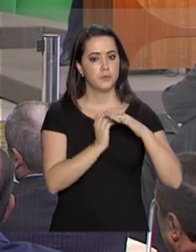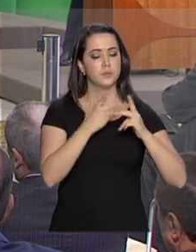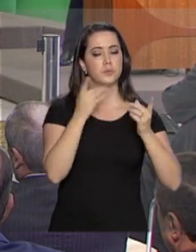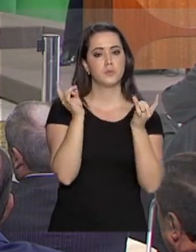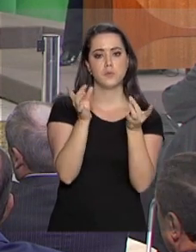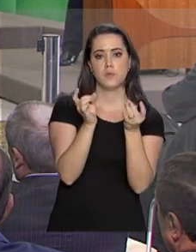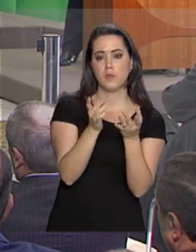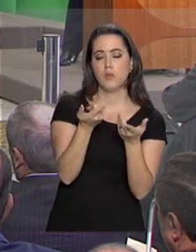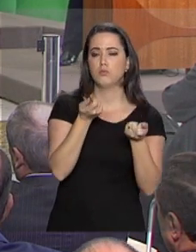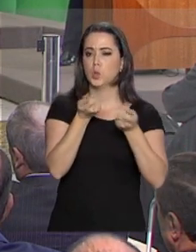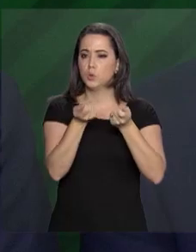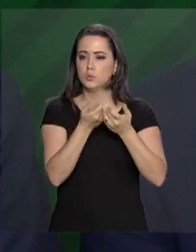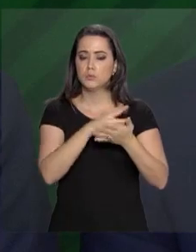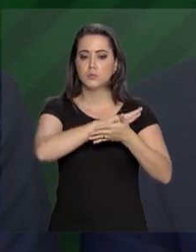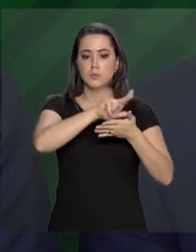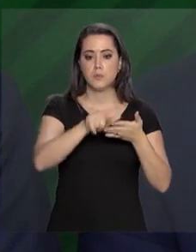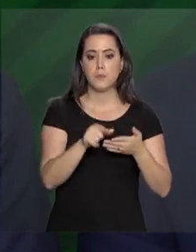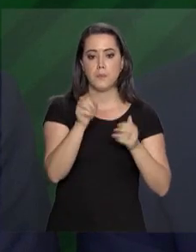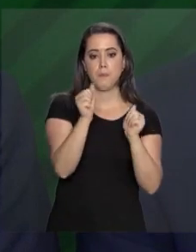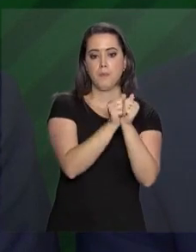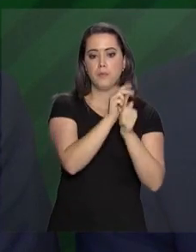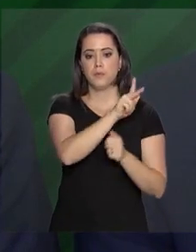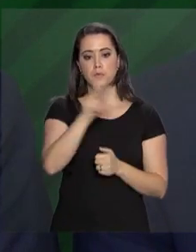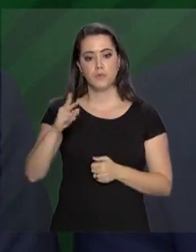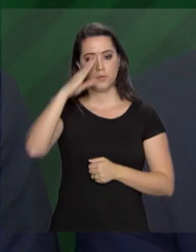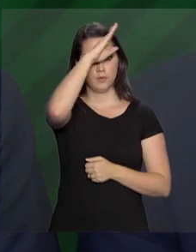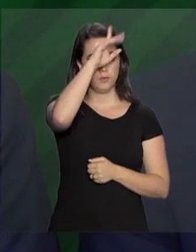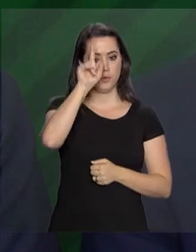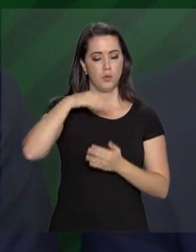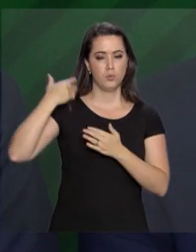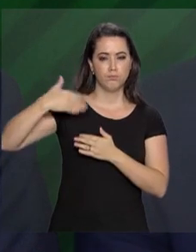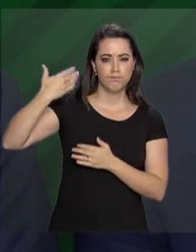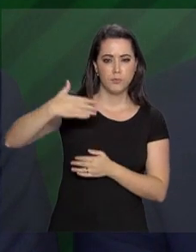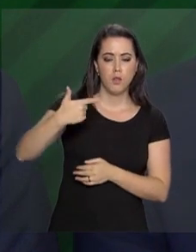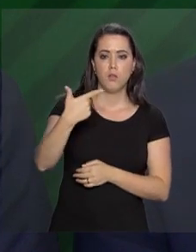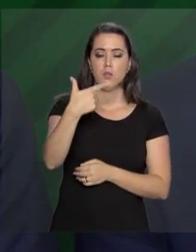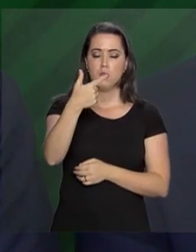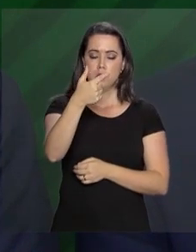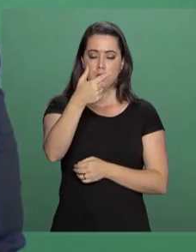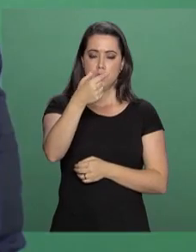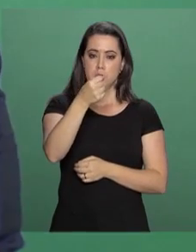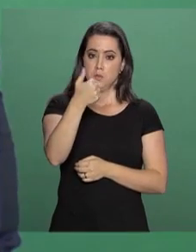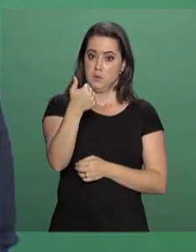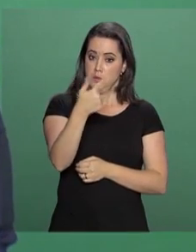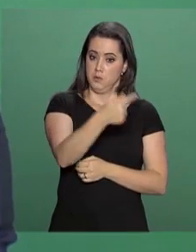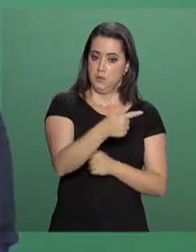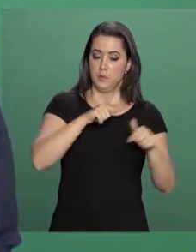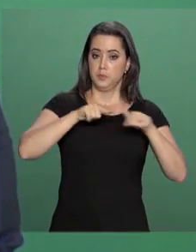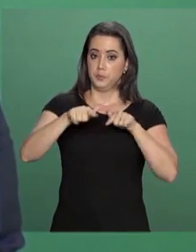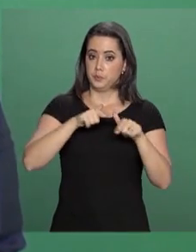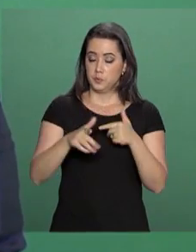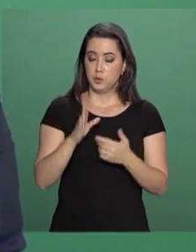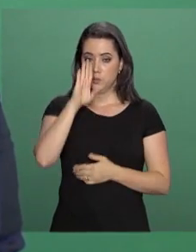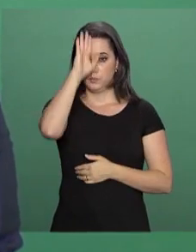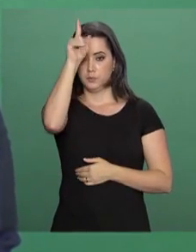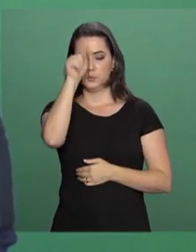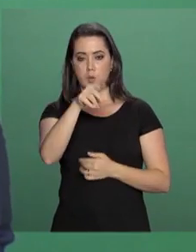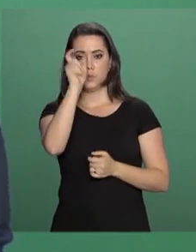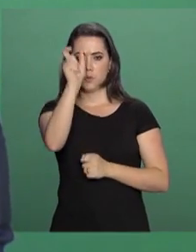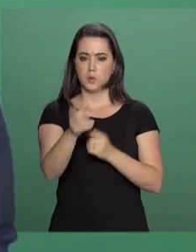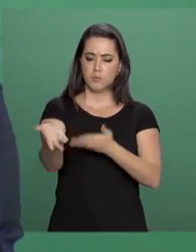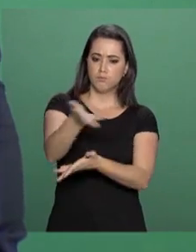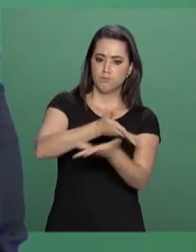e contenciosa. Ao lado de Jair Bolsonaro, desde 2017, atuou como um dos principais